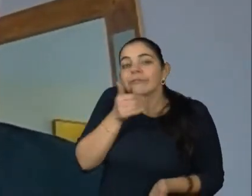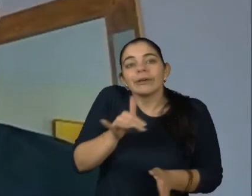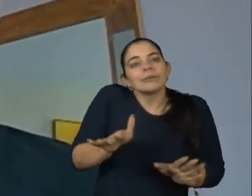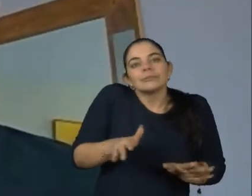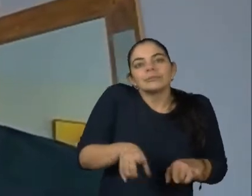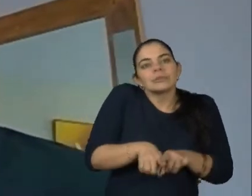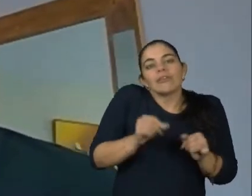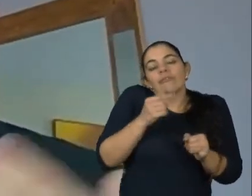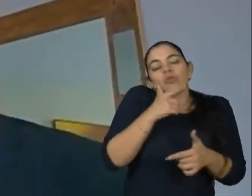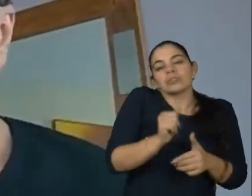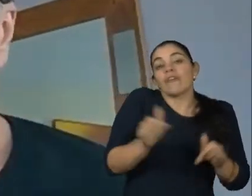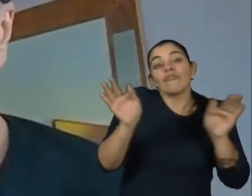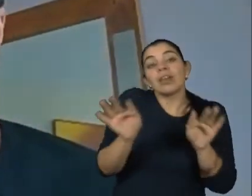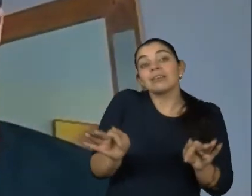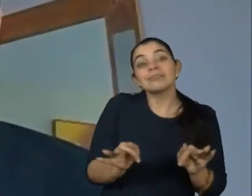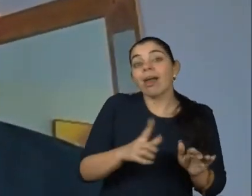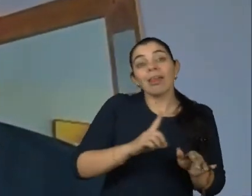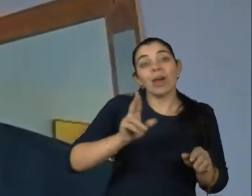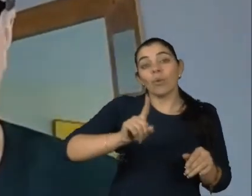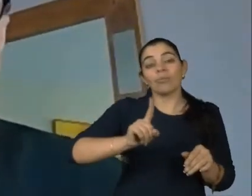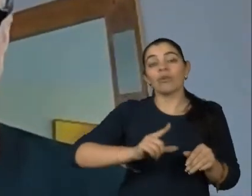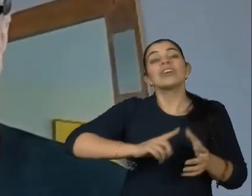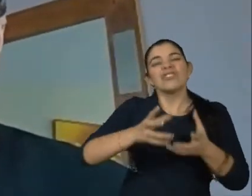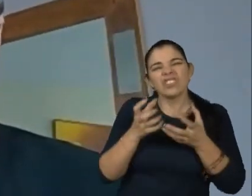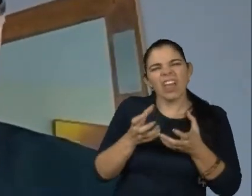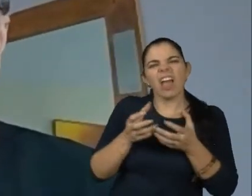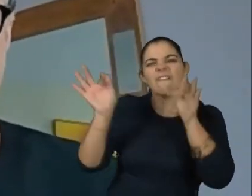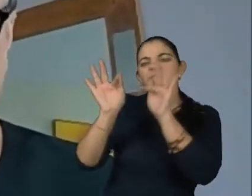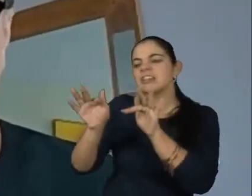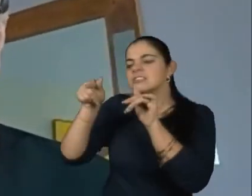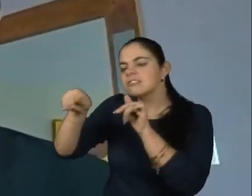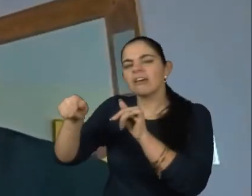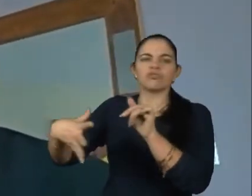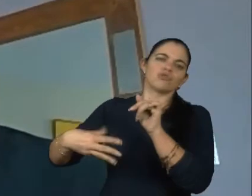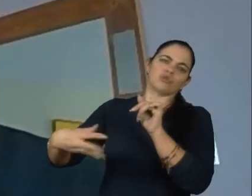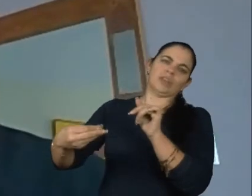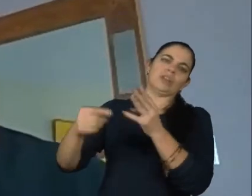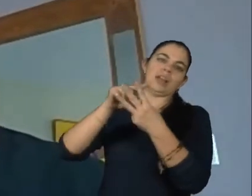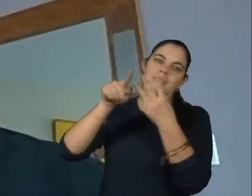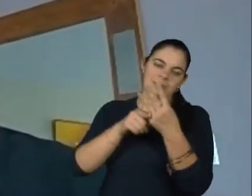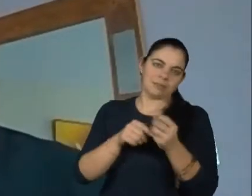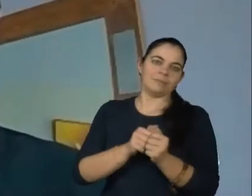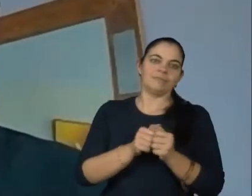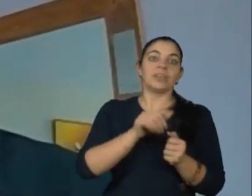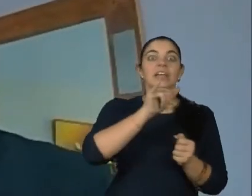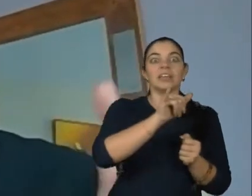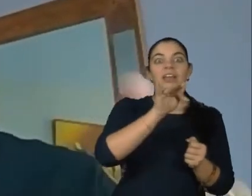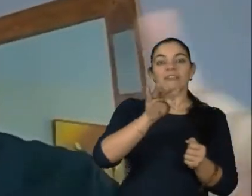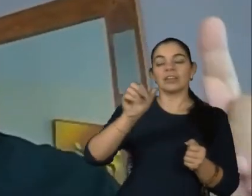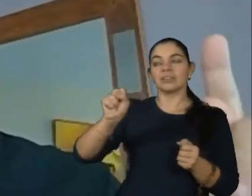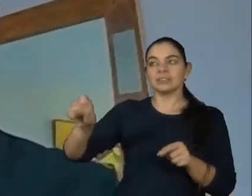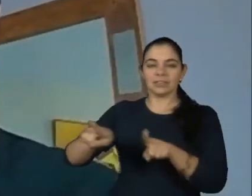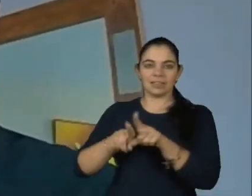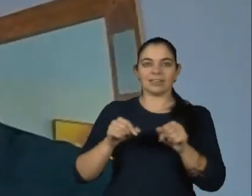e ser tão feliz como poderia ser. No fim do dia, o que nós queremos é a felicidade dos nossos filhos. Eu brinco com o IFS, a gente